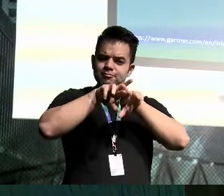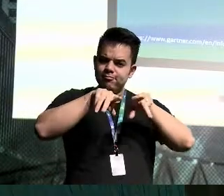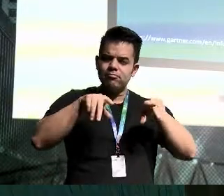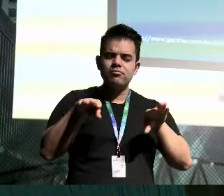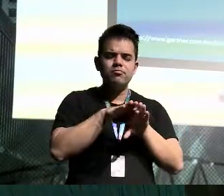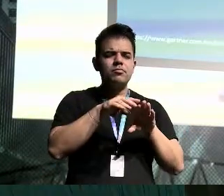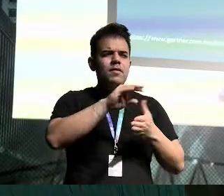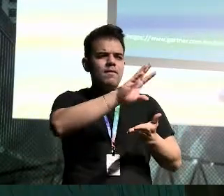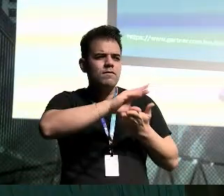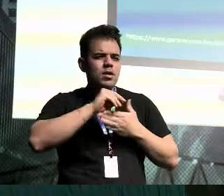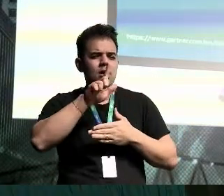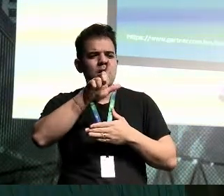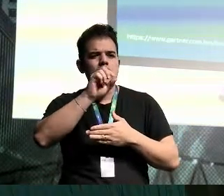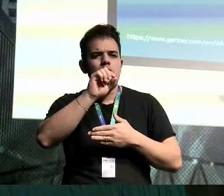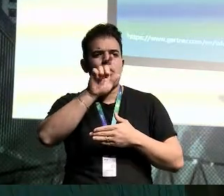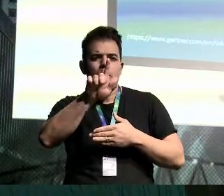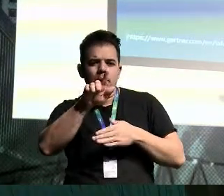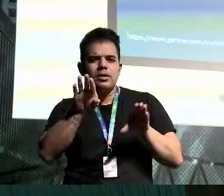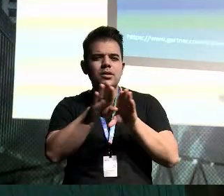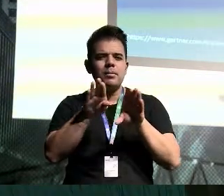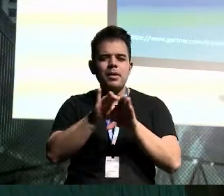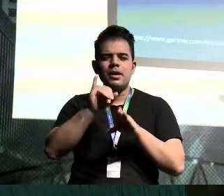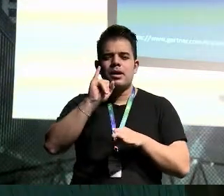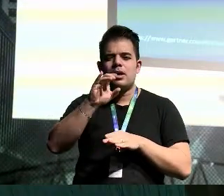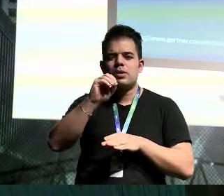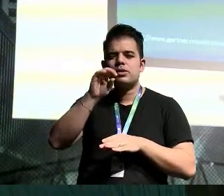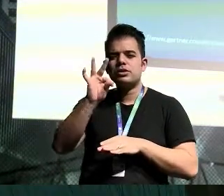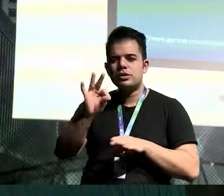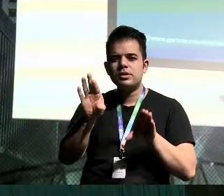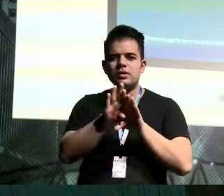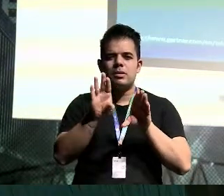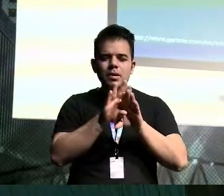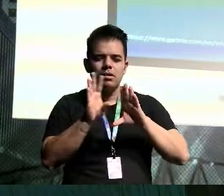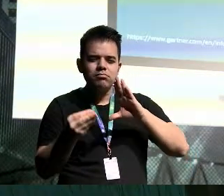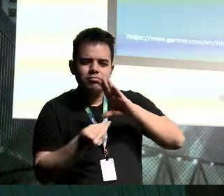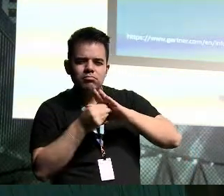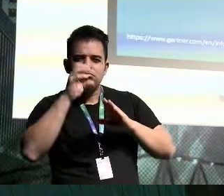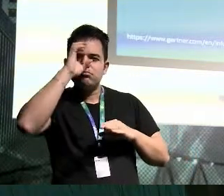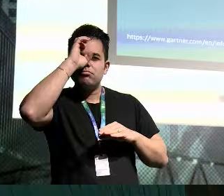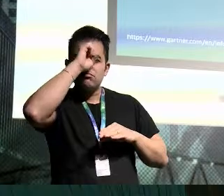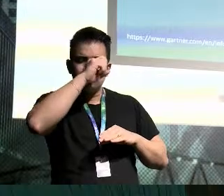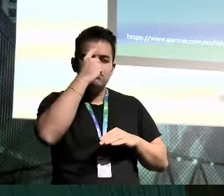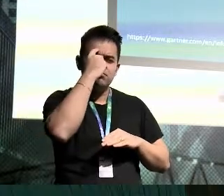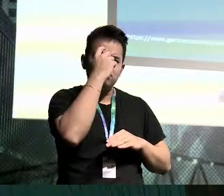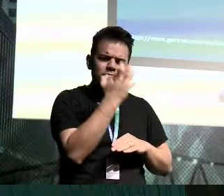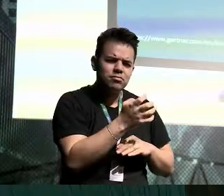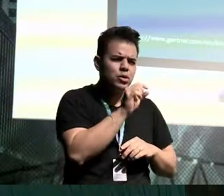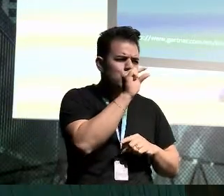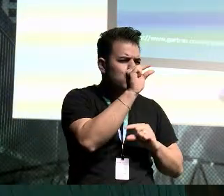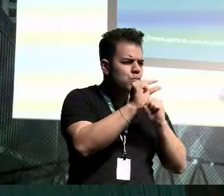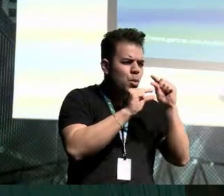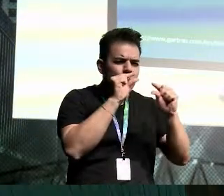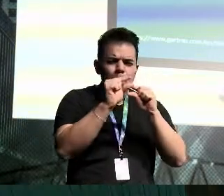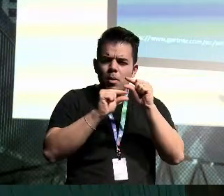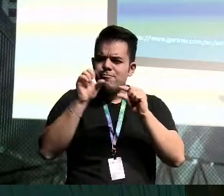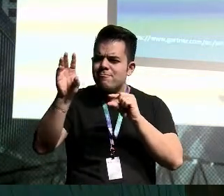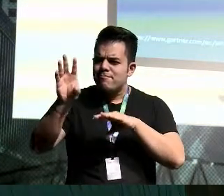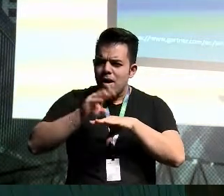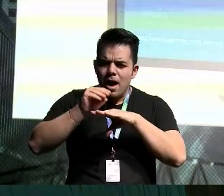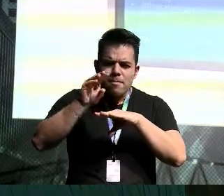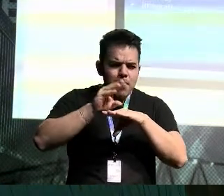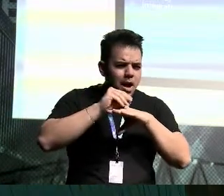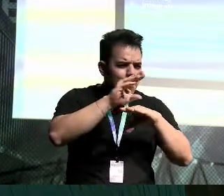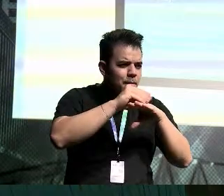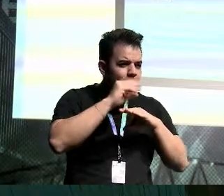coleta de logs, você pode estar falando de IoT, você pode estar falando de machine learning, inteligência artificial, pode estar falando de várias coisas, mas, inclusive, é